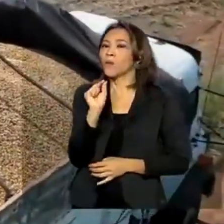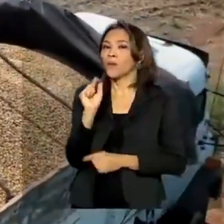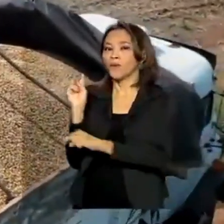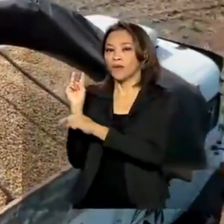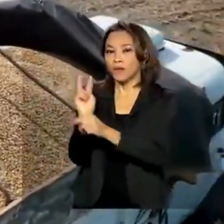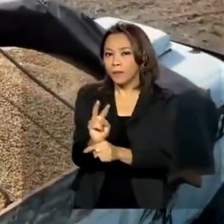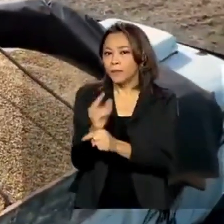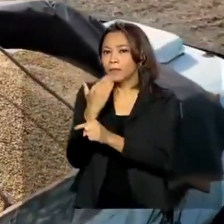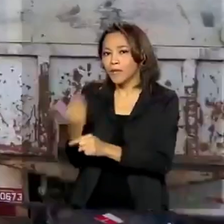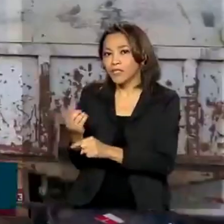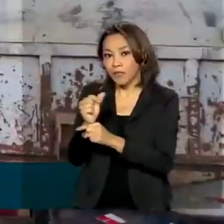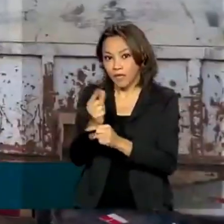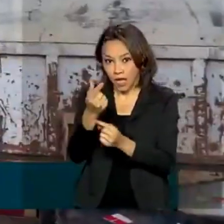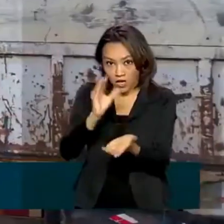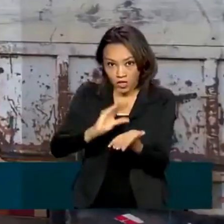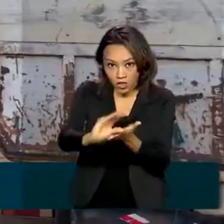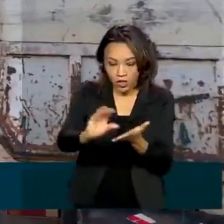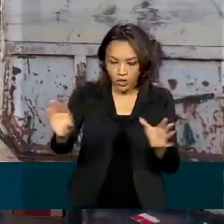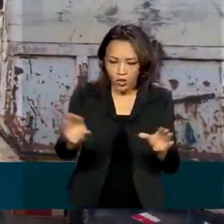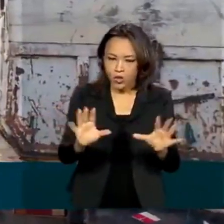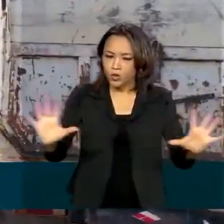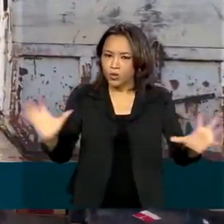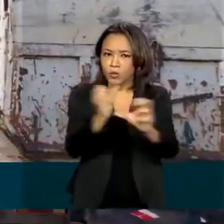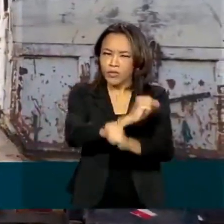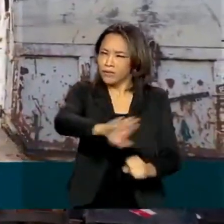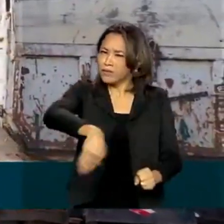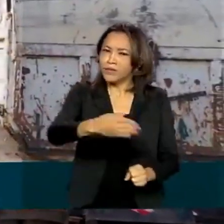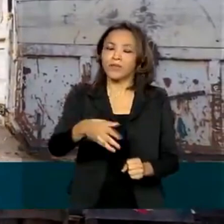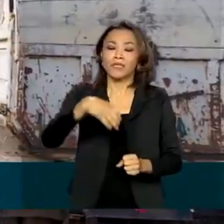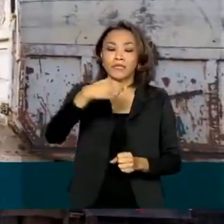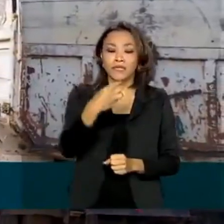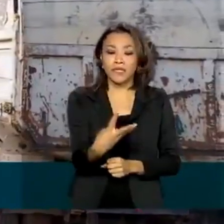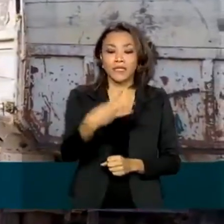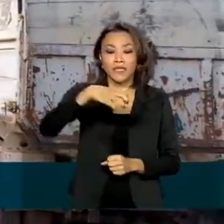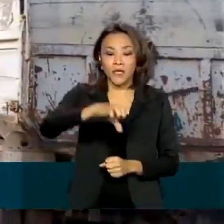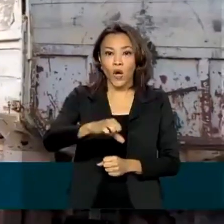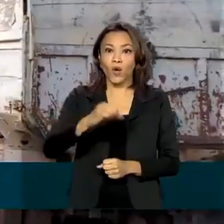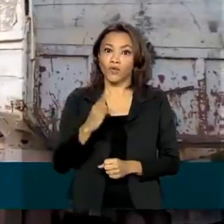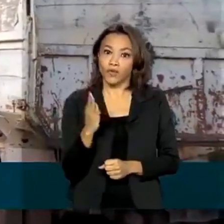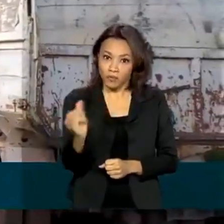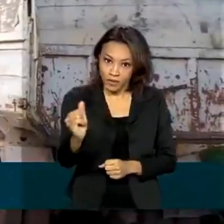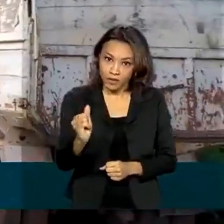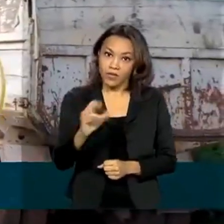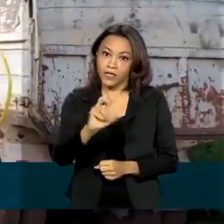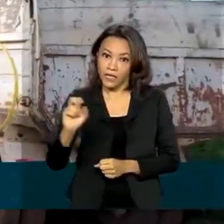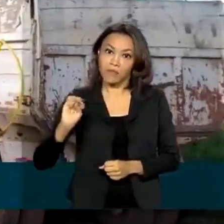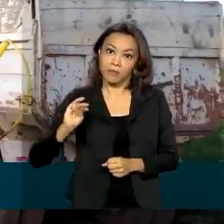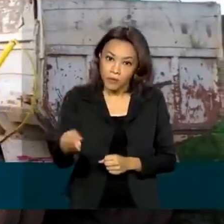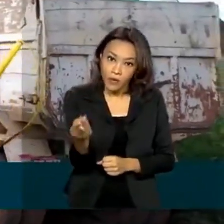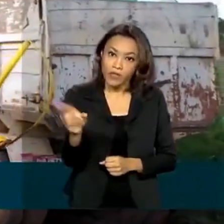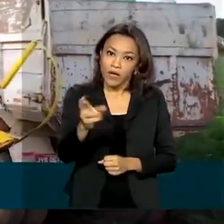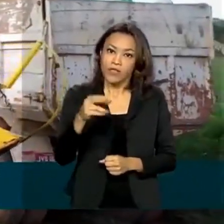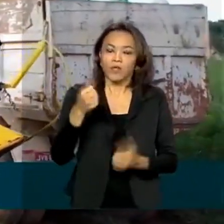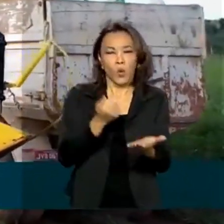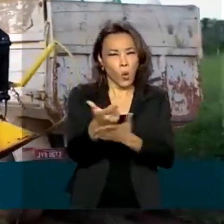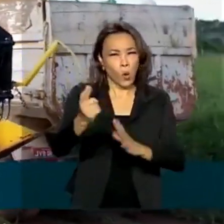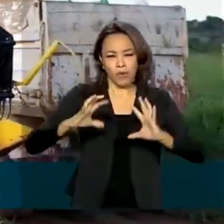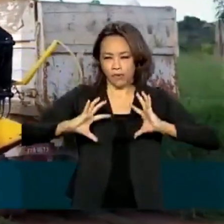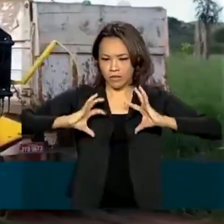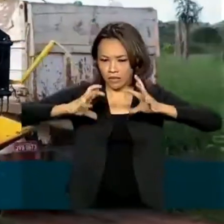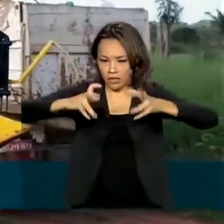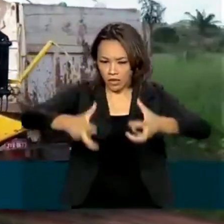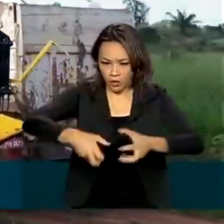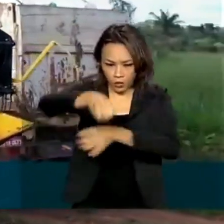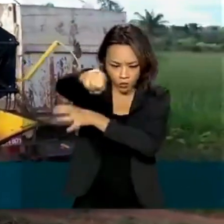para investimentos. Um total de 39,5 bilhões de reais liberados para a compra de bens, como tratores, por